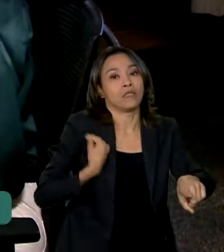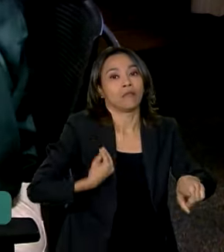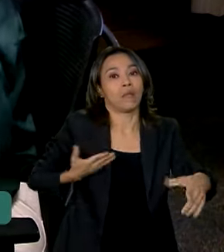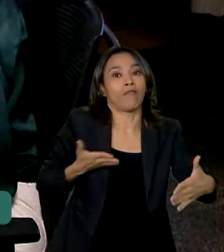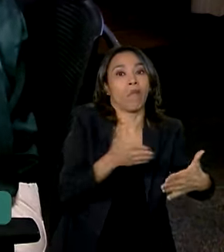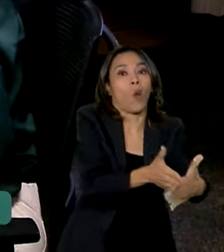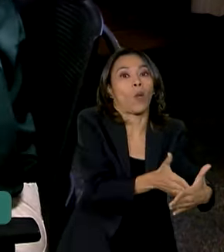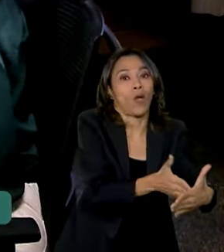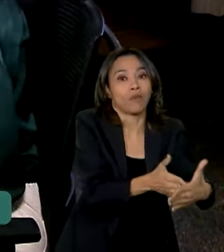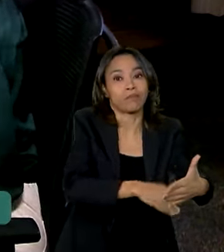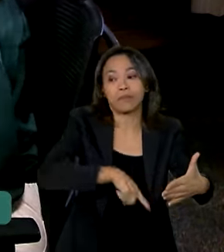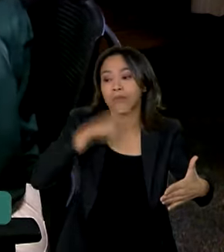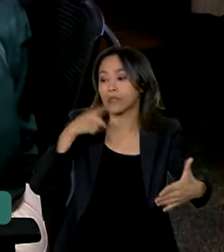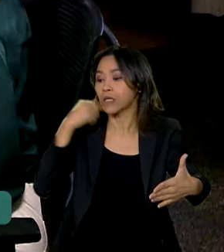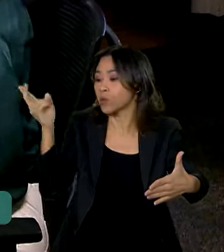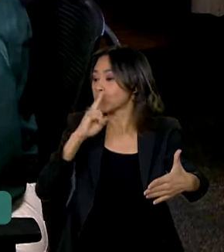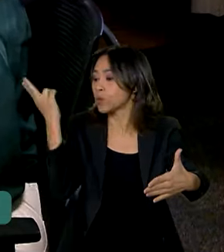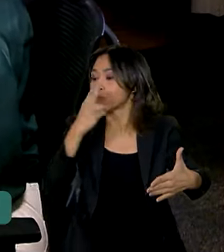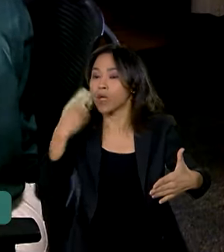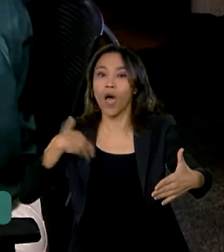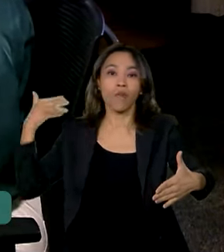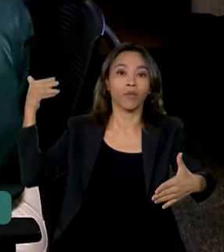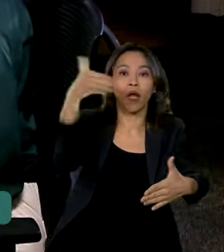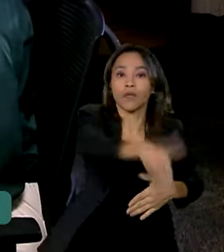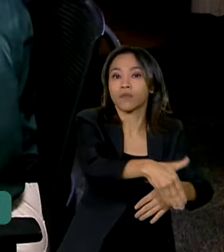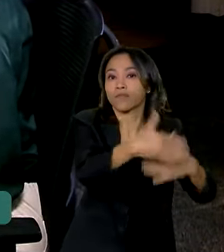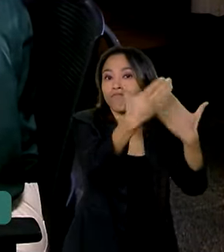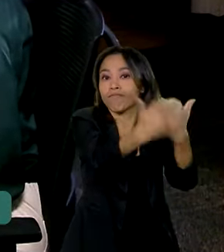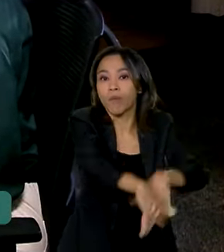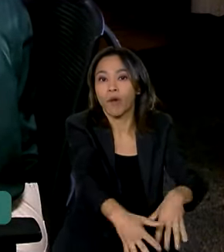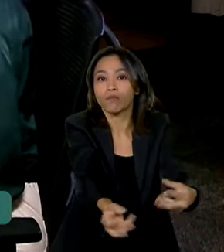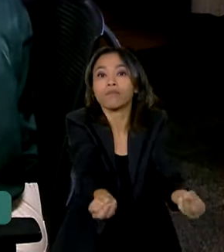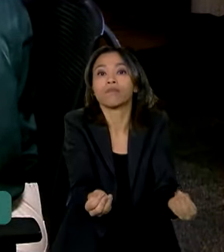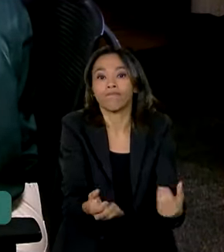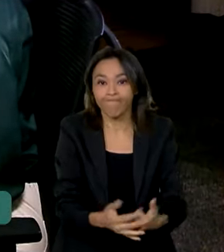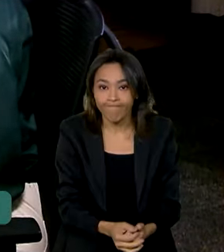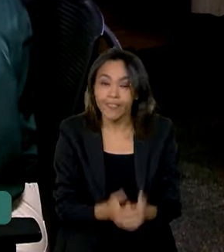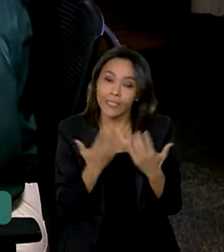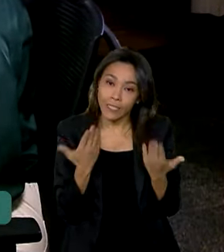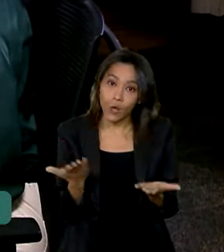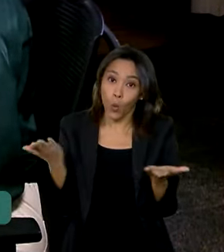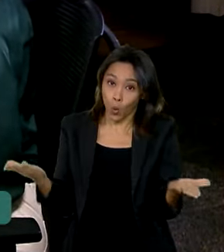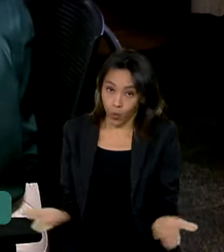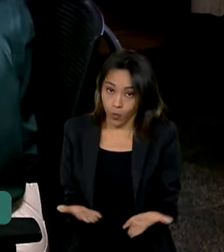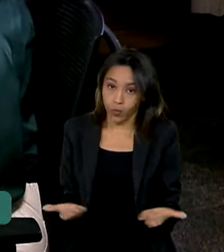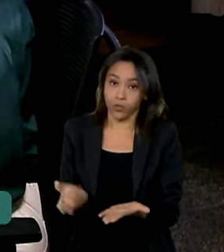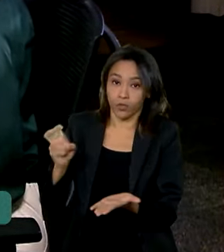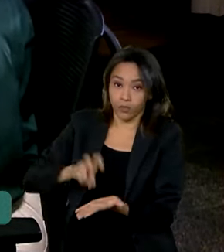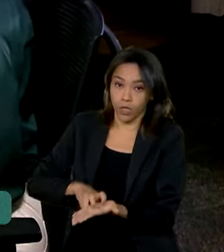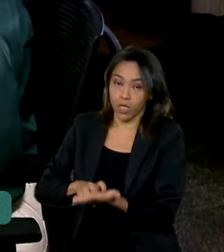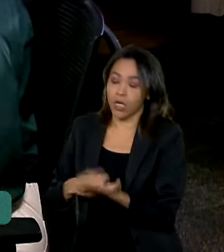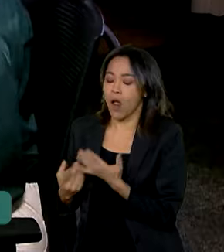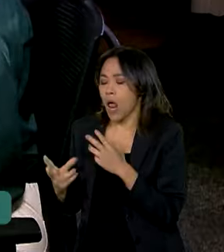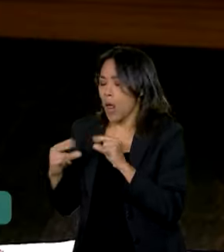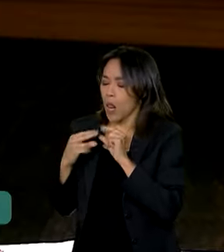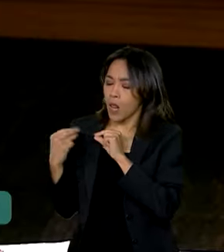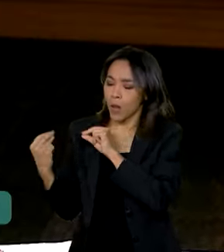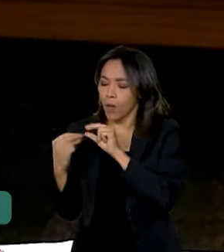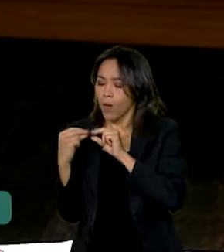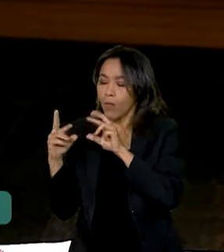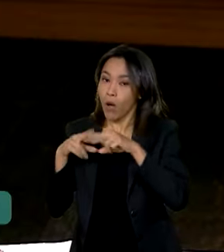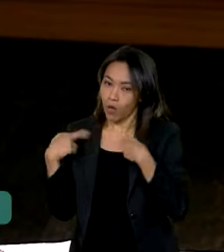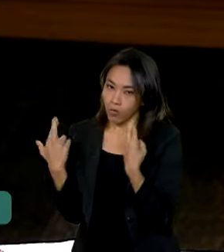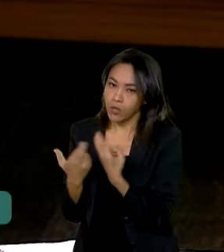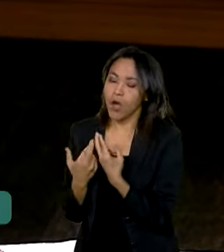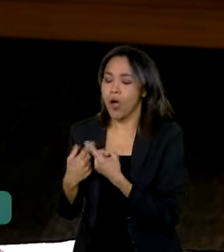impede o acesso à cidade onde vai ter a prova. Então, no decorrer do dia de hoje, nós vamos ainda tratar do